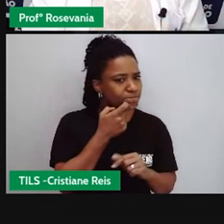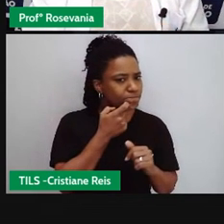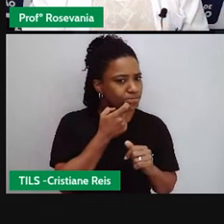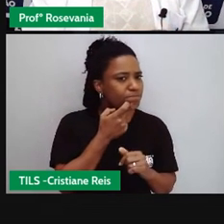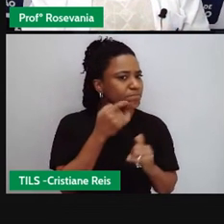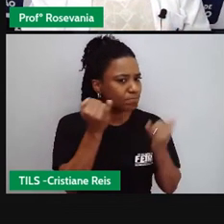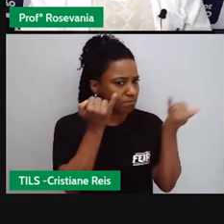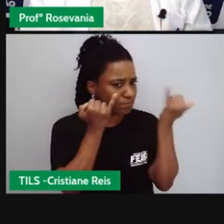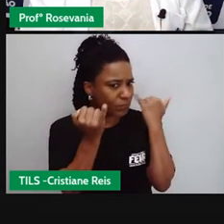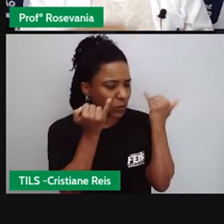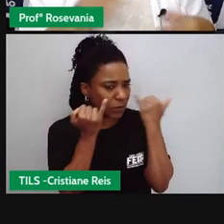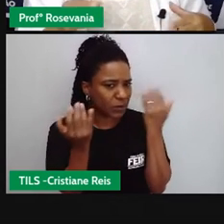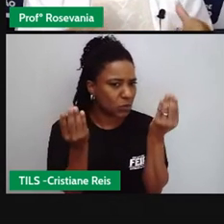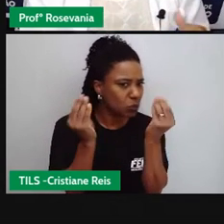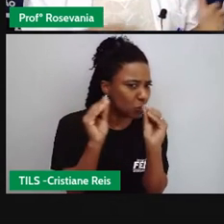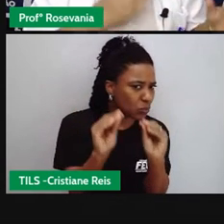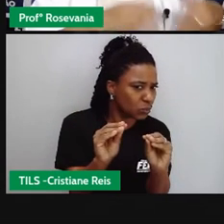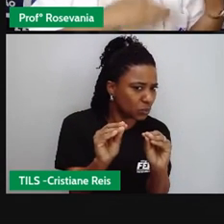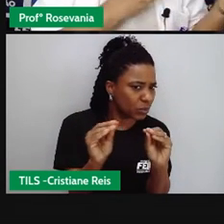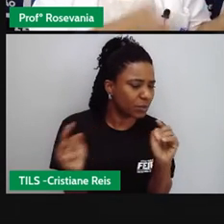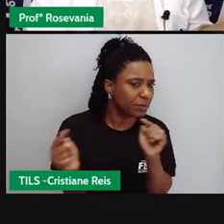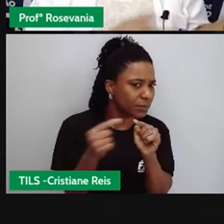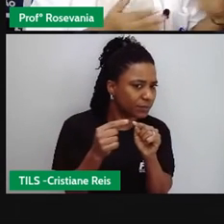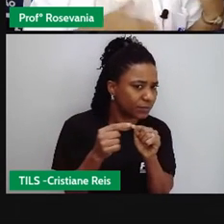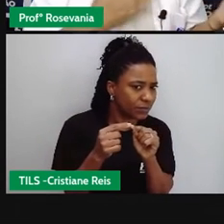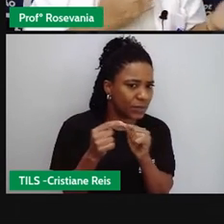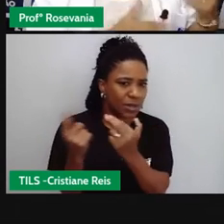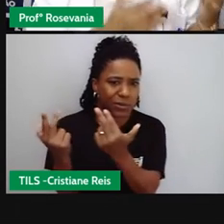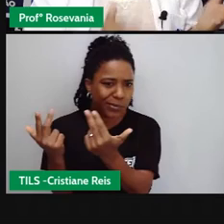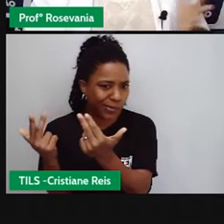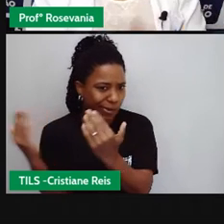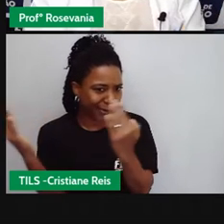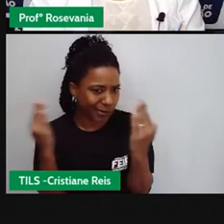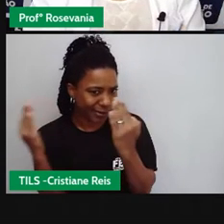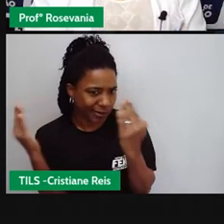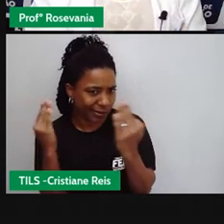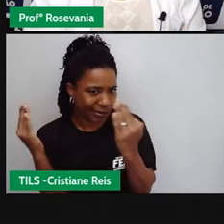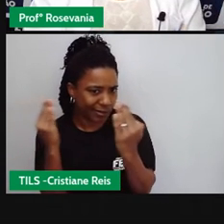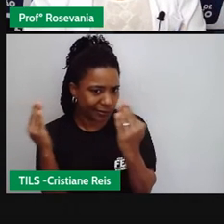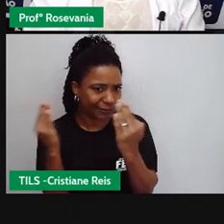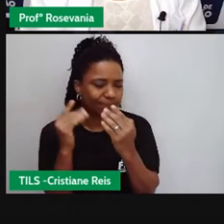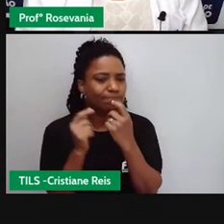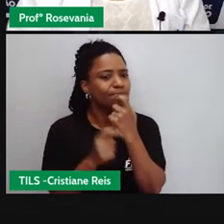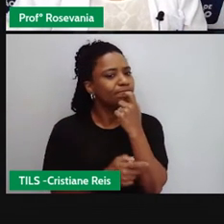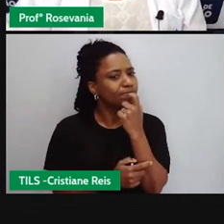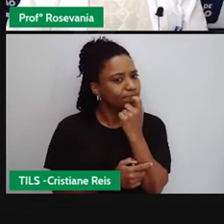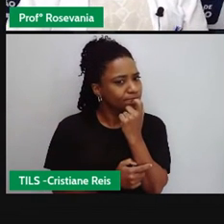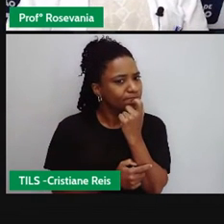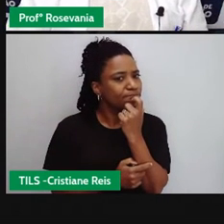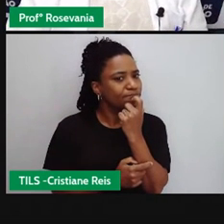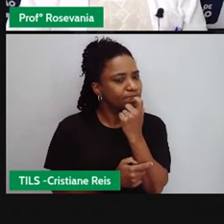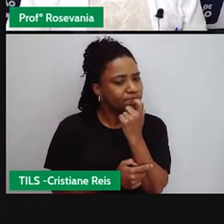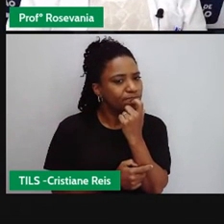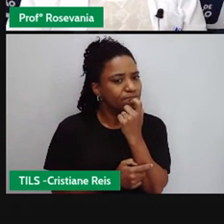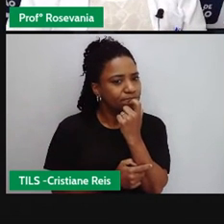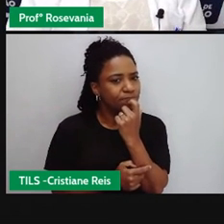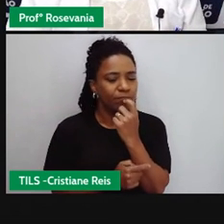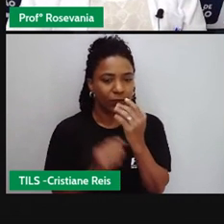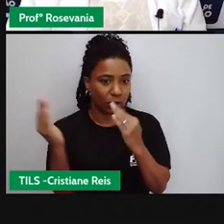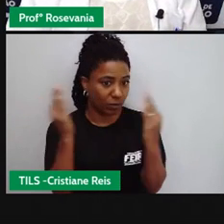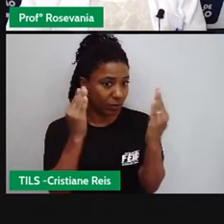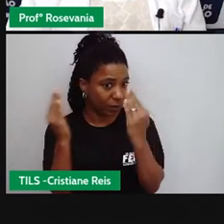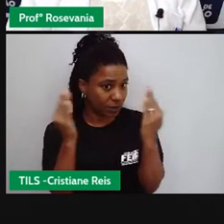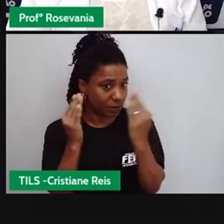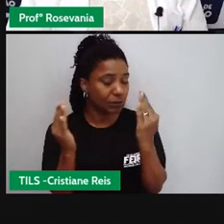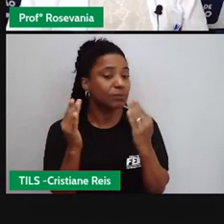que tá sendo colocada, tá condizente com outras informações que aquele próprio site, né, já botou. Então, você fica atento a